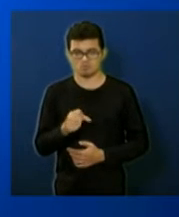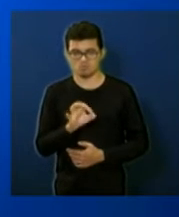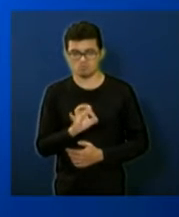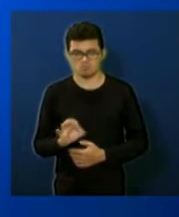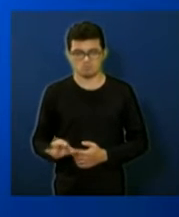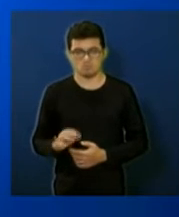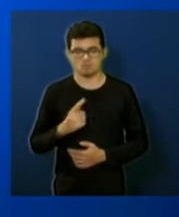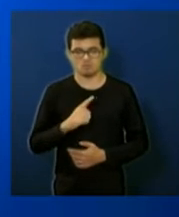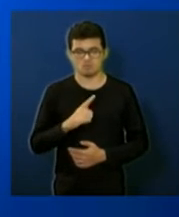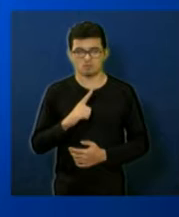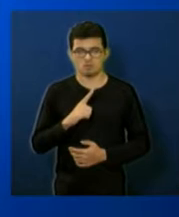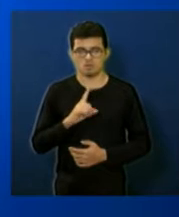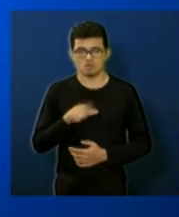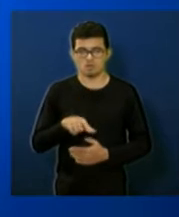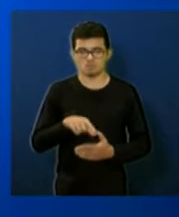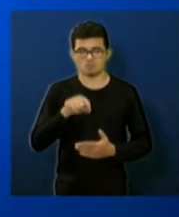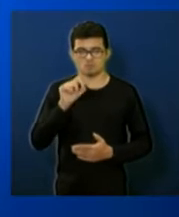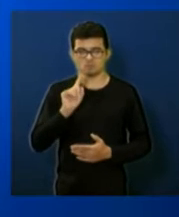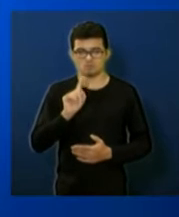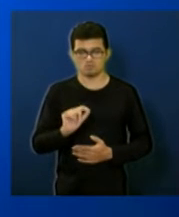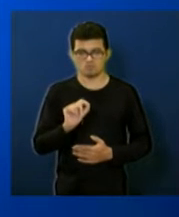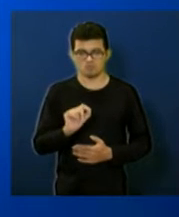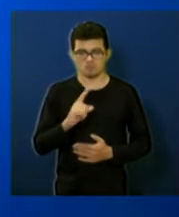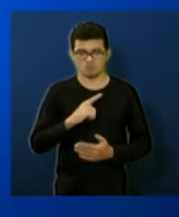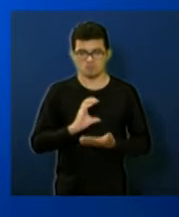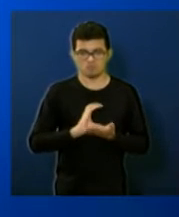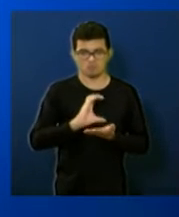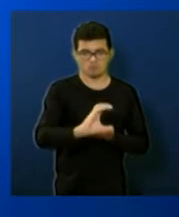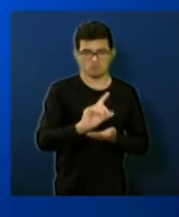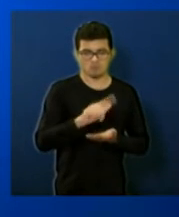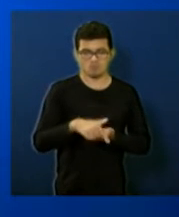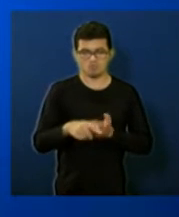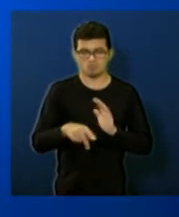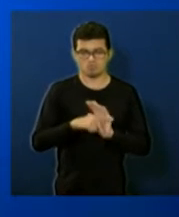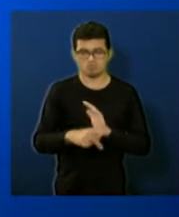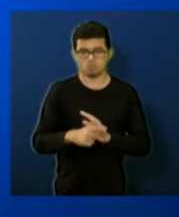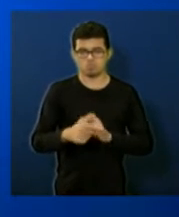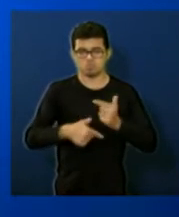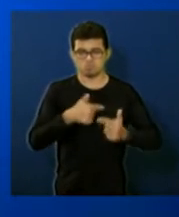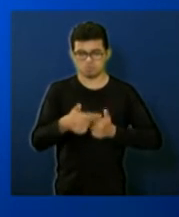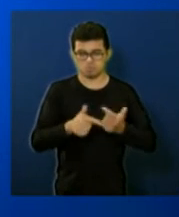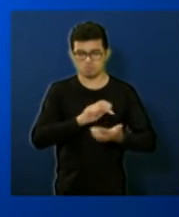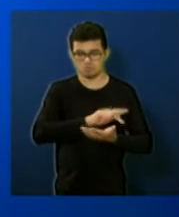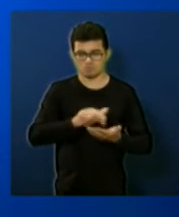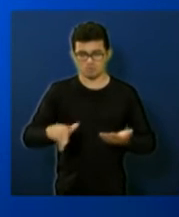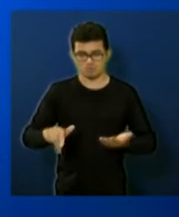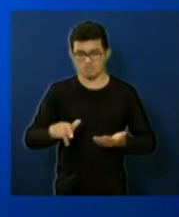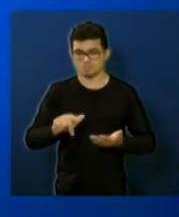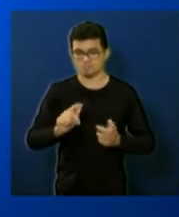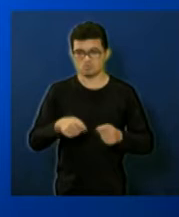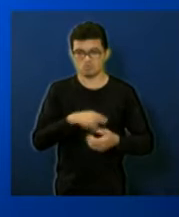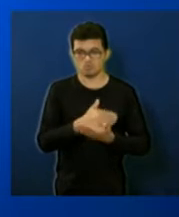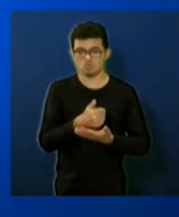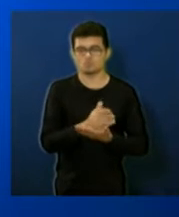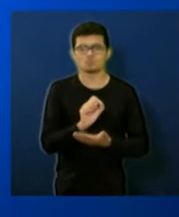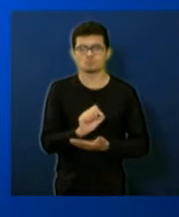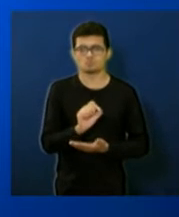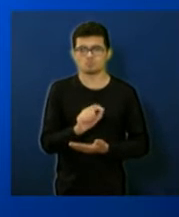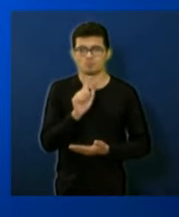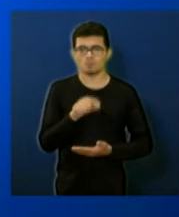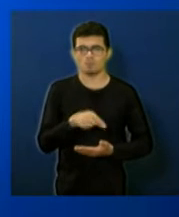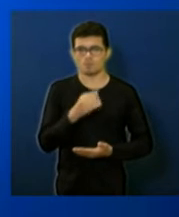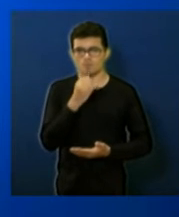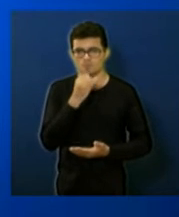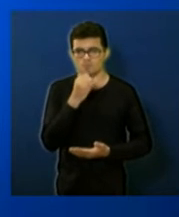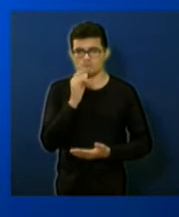aqui a gente destaca dentro das outras receitas o repasse para execução dos serviços gerais indivisíveis o que é isso esse